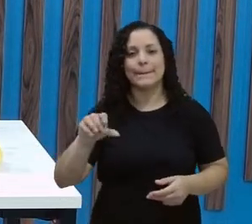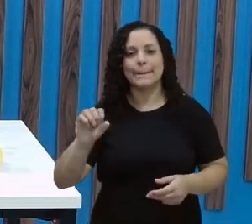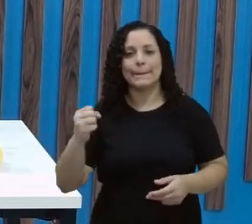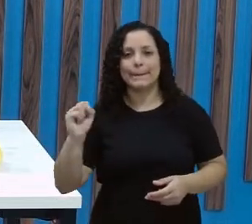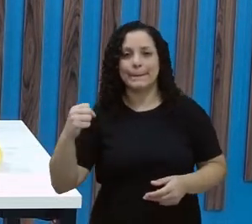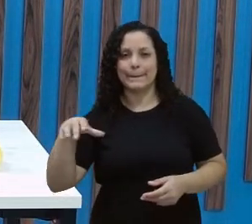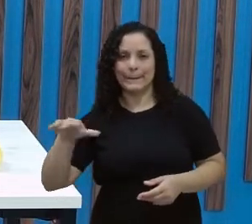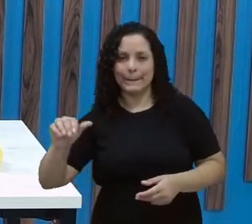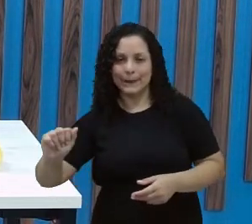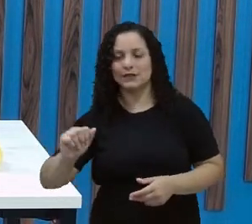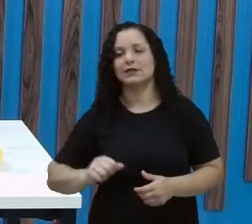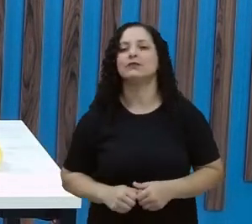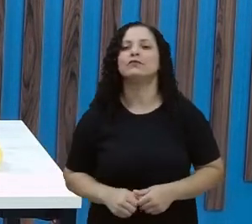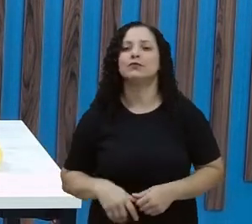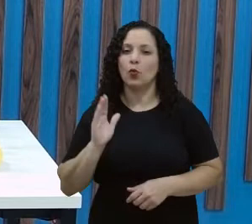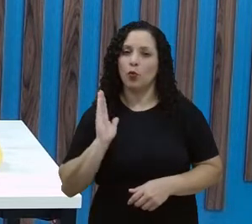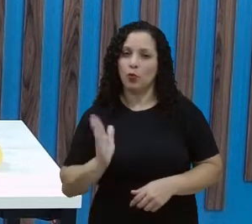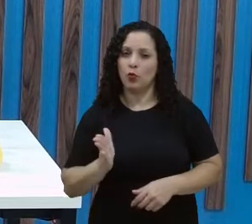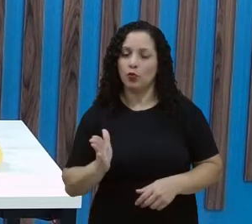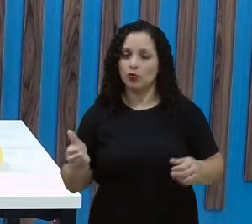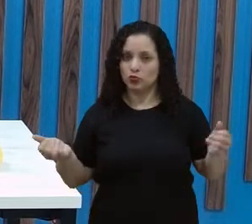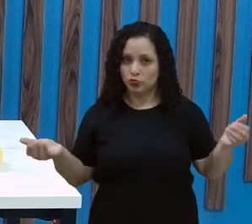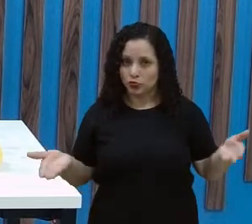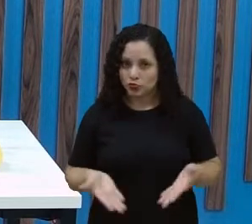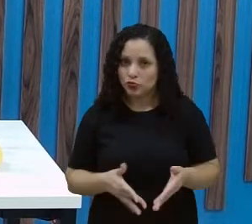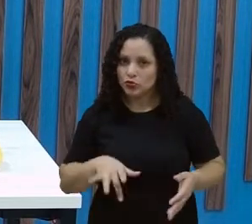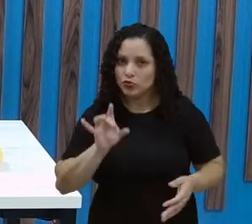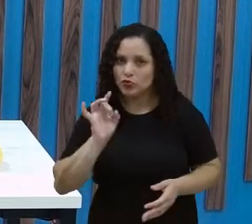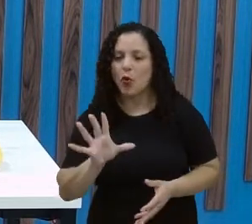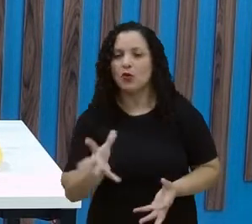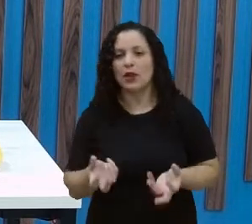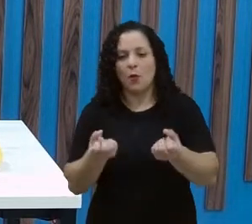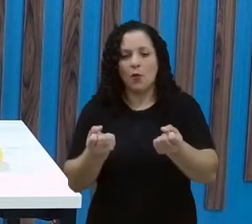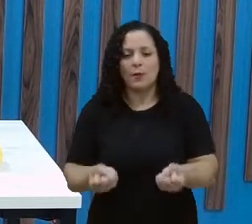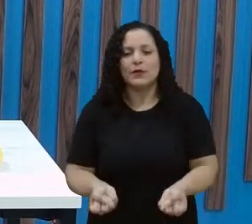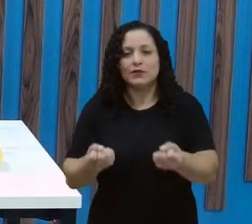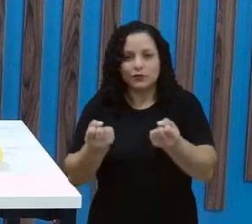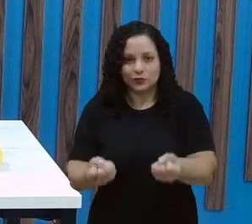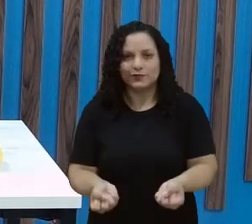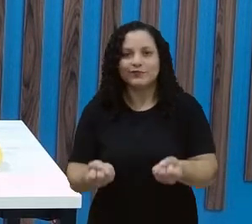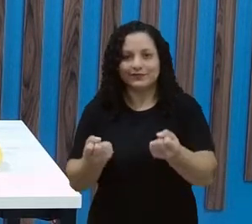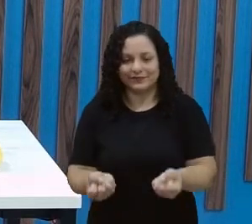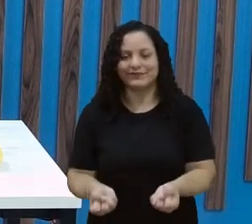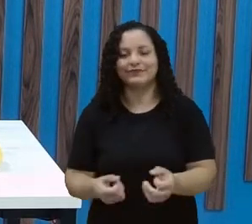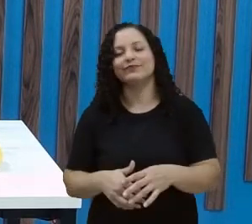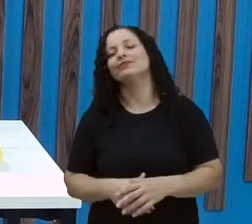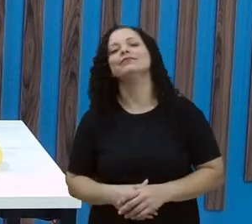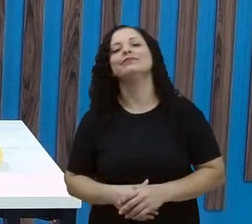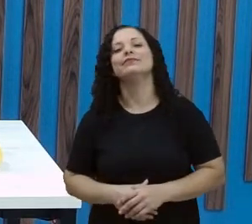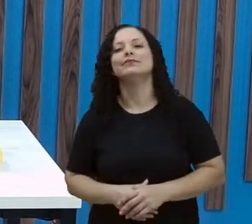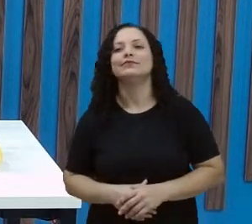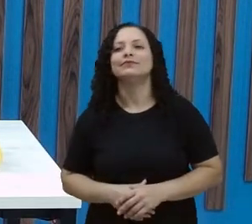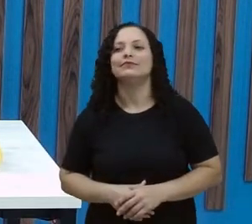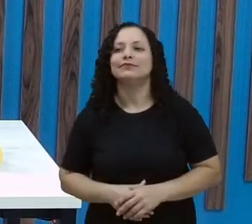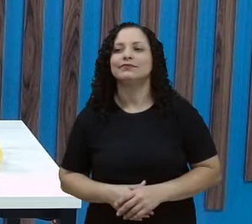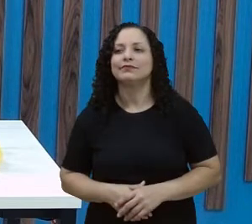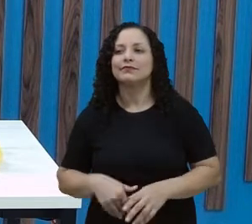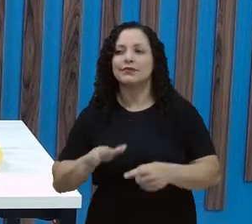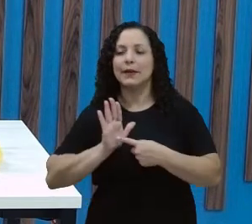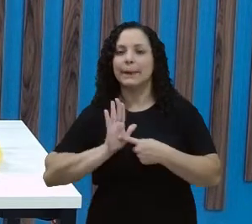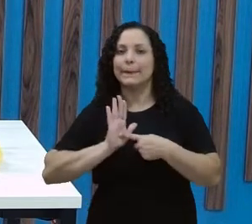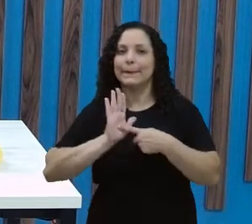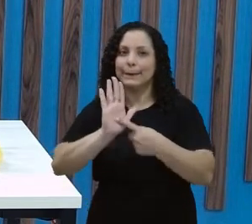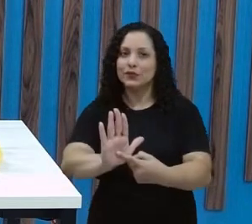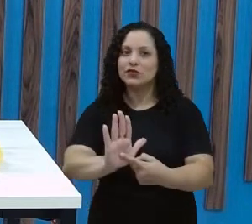verificar só a massa ou o peso, como vocês devem conhecer, tá certo? Eu falei só sobre as outras